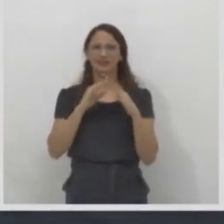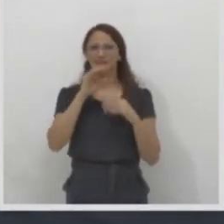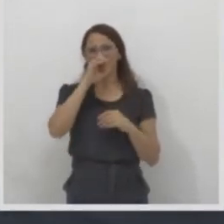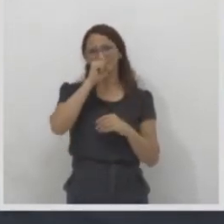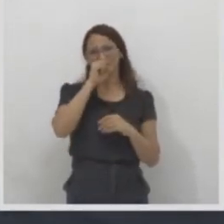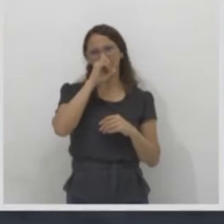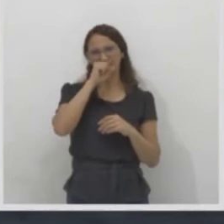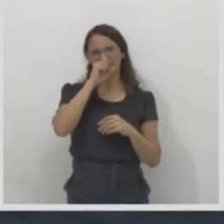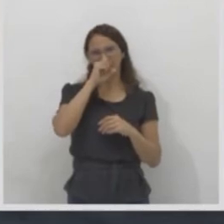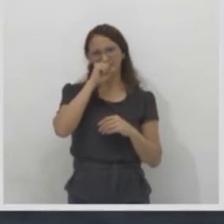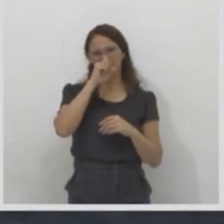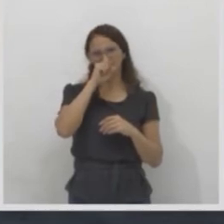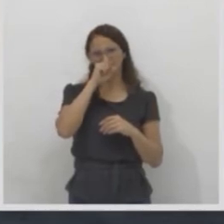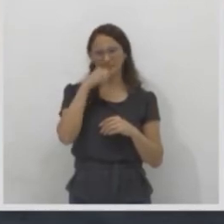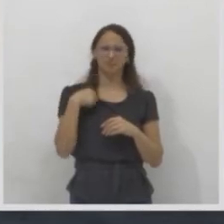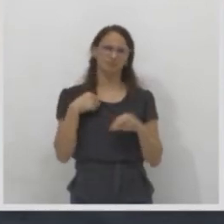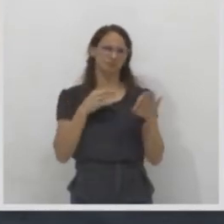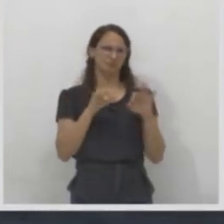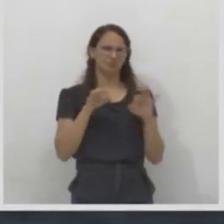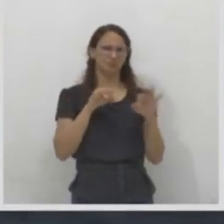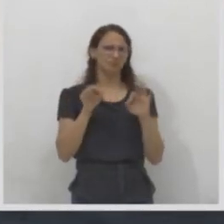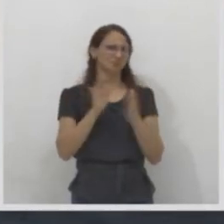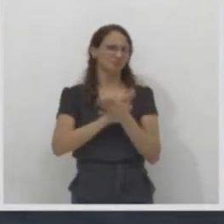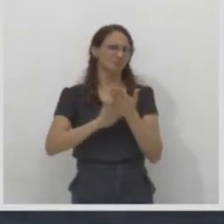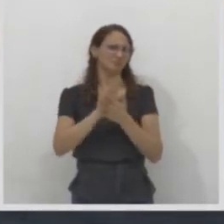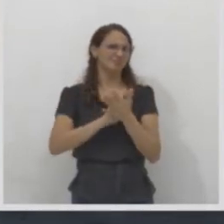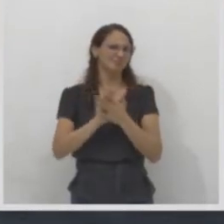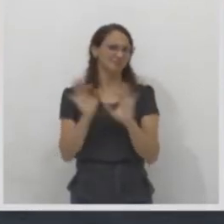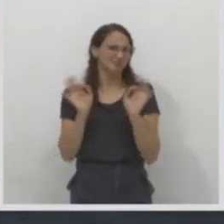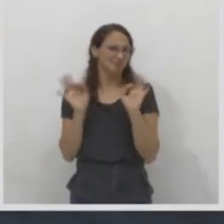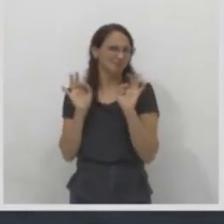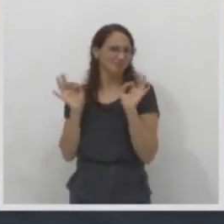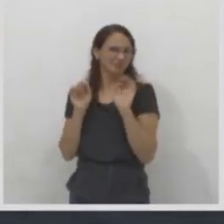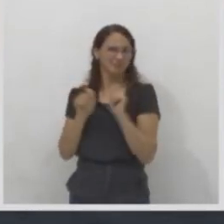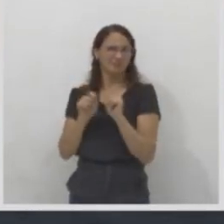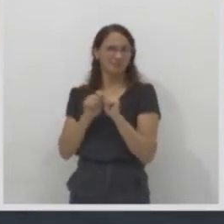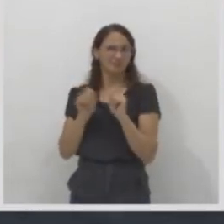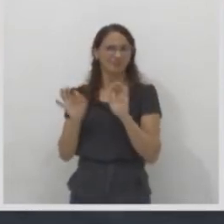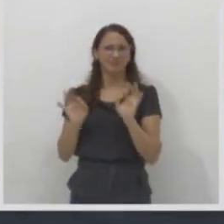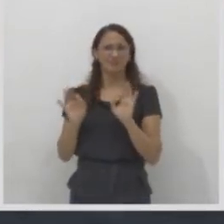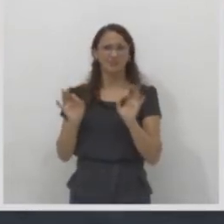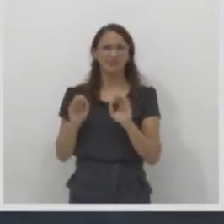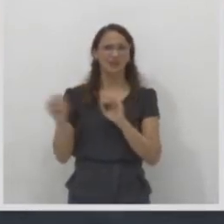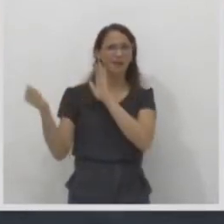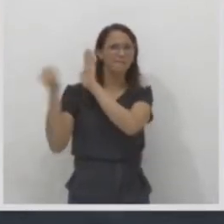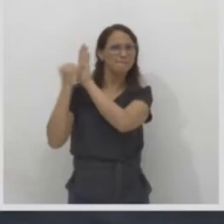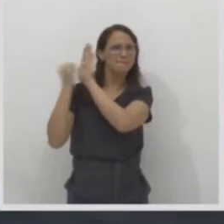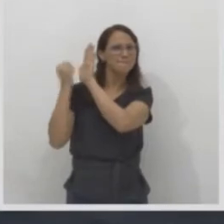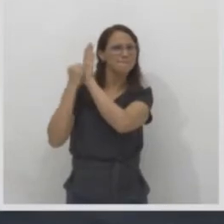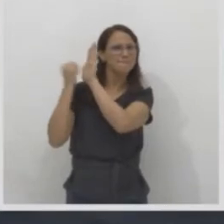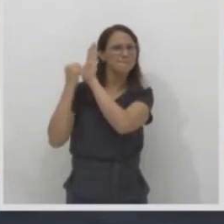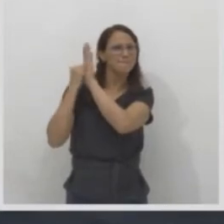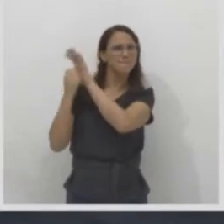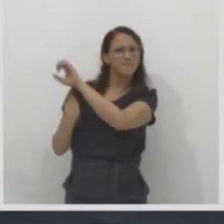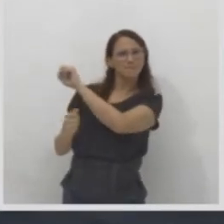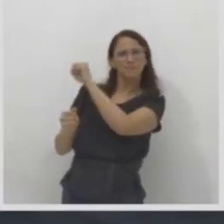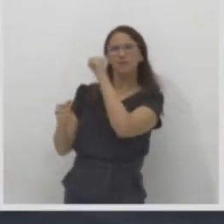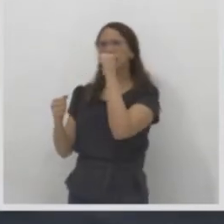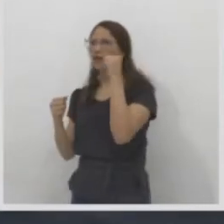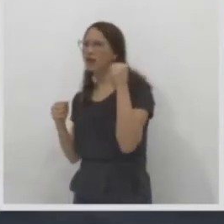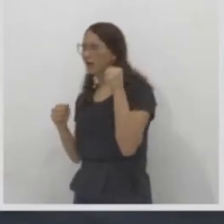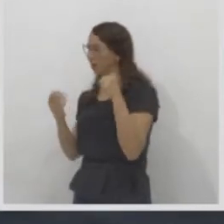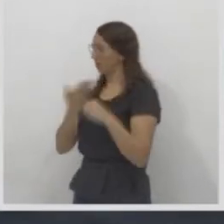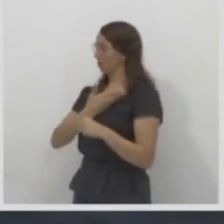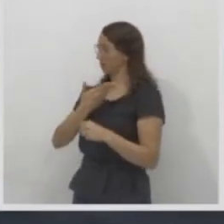está fazendo nada. E chega, bate na sua porta o seu amigo, o amigo da escola, um vizinho, e ele